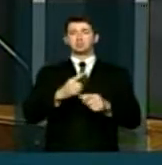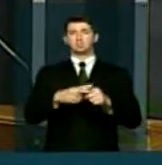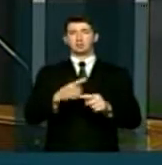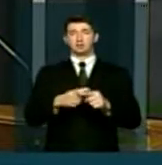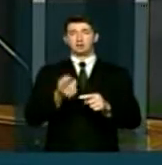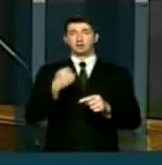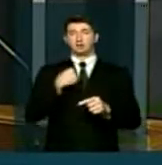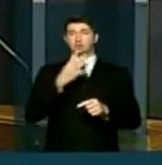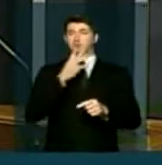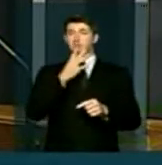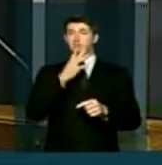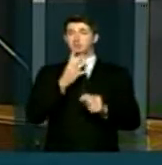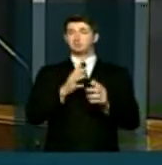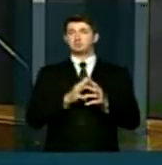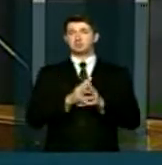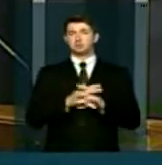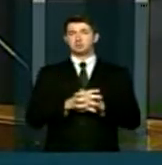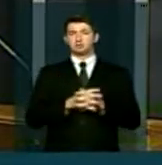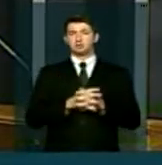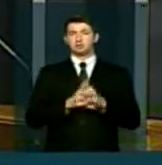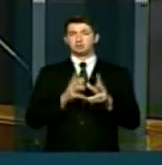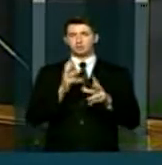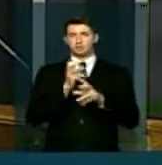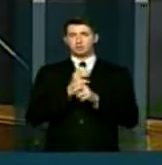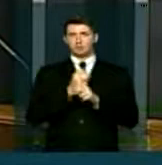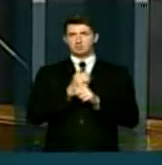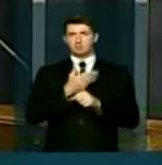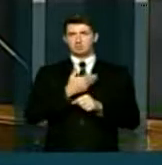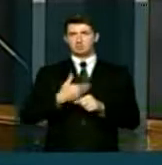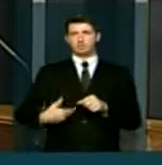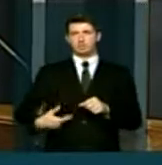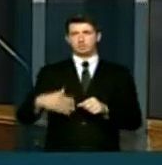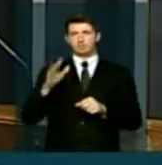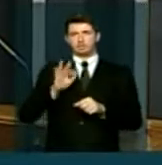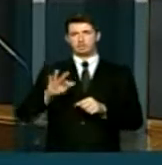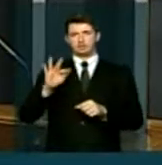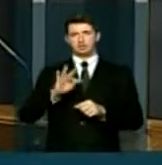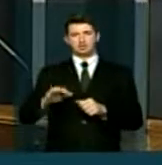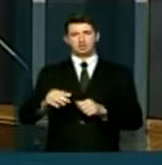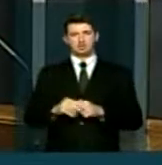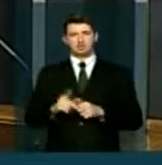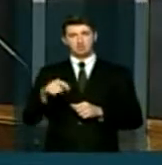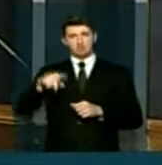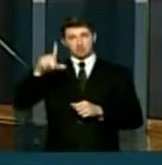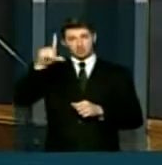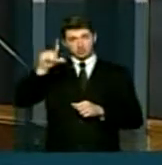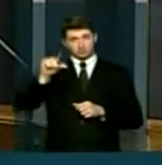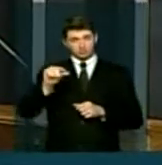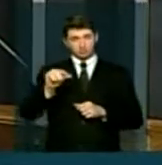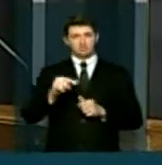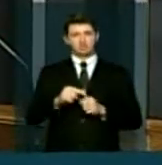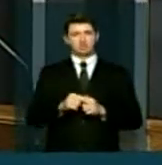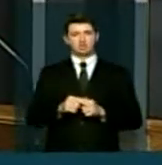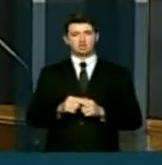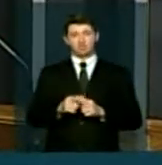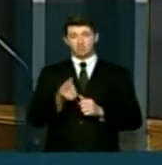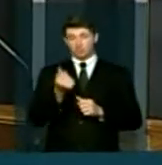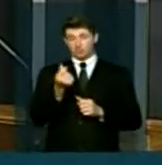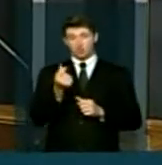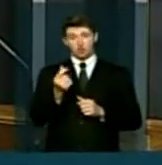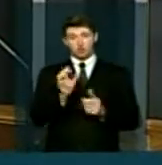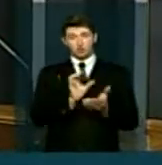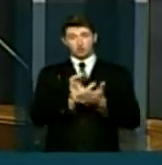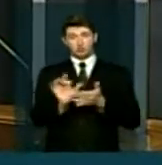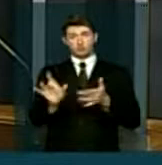tomei conhecimento no orçamento da União da redução dos recursos